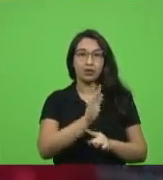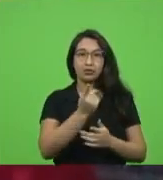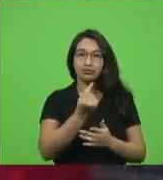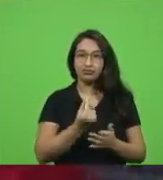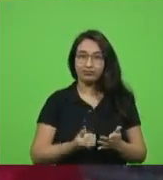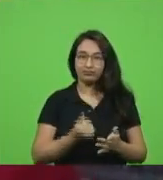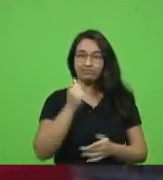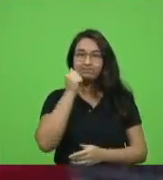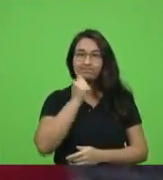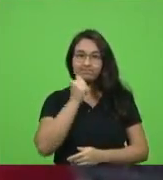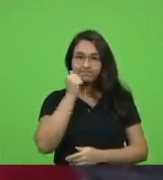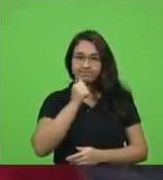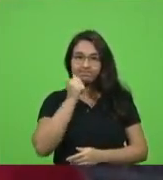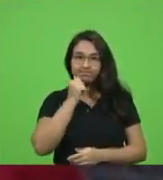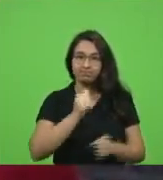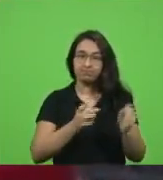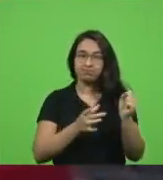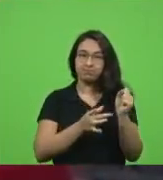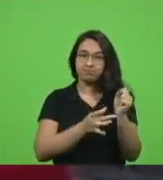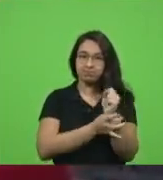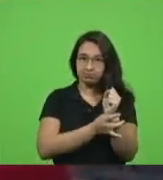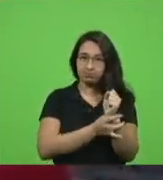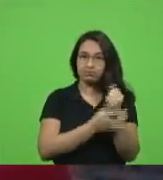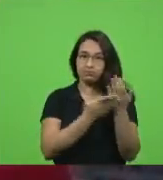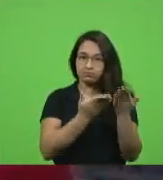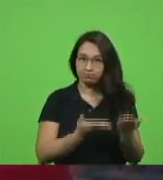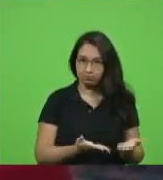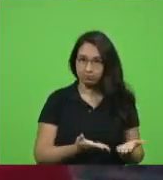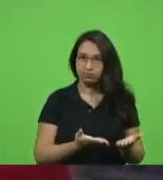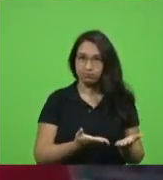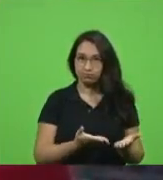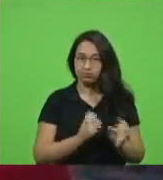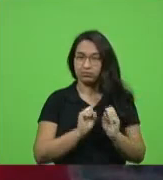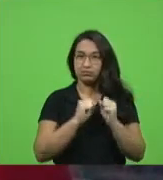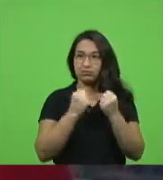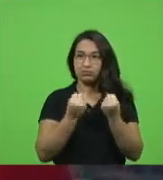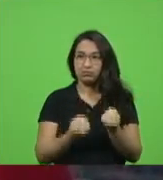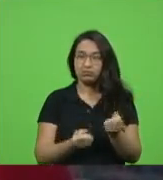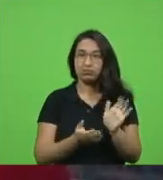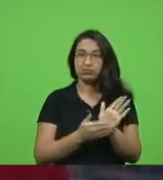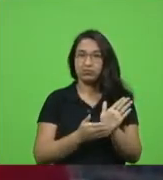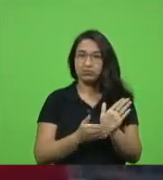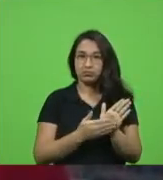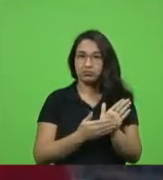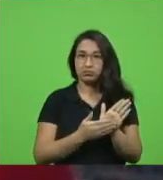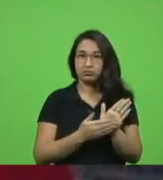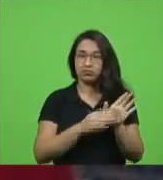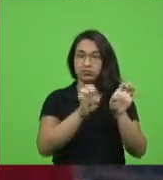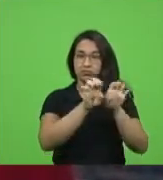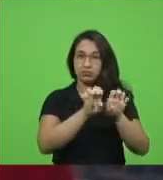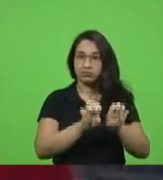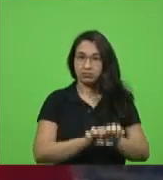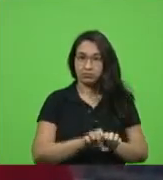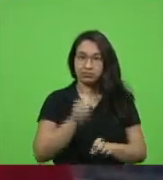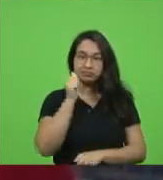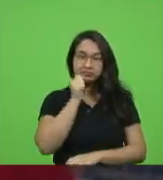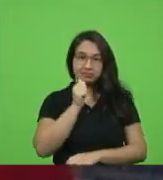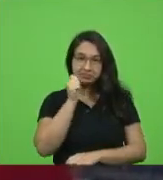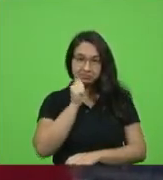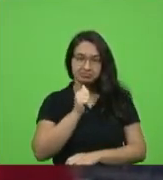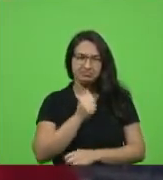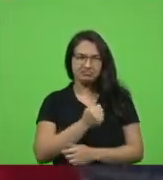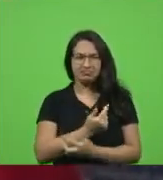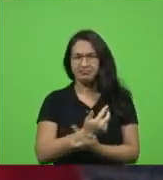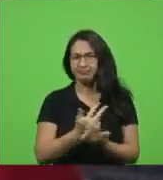com medida protetiva defendemos propostas em prol do empreendedorismo feminino e tantas outras